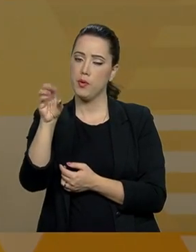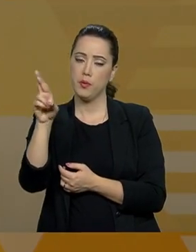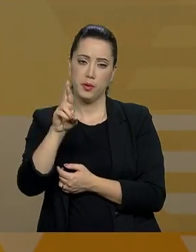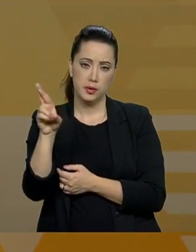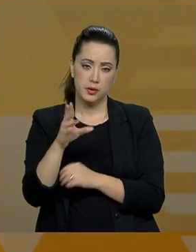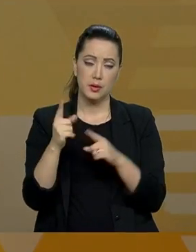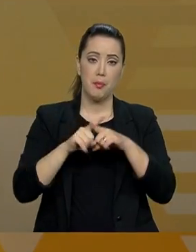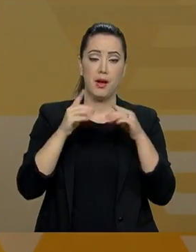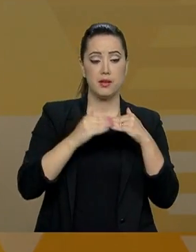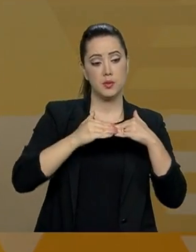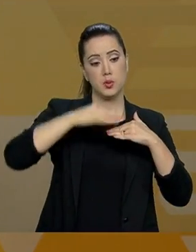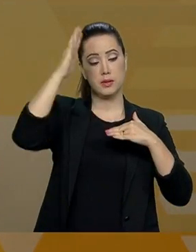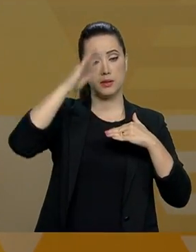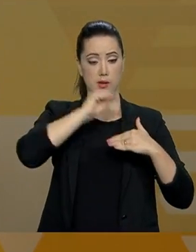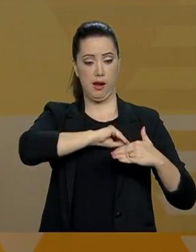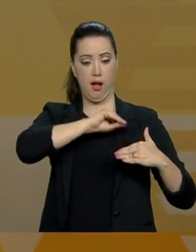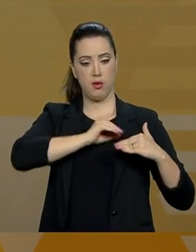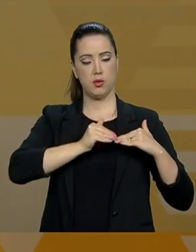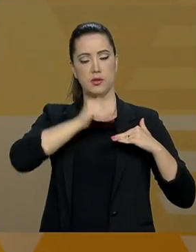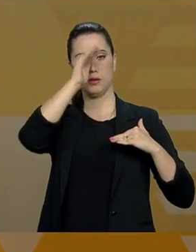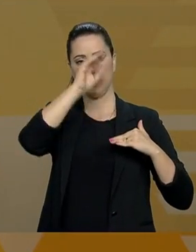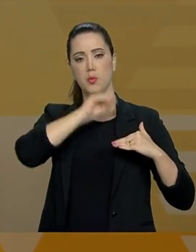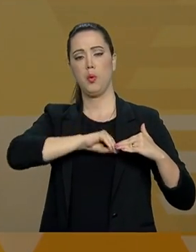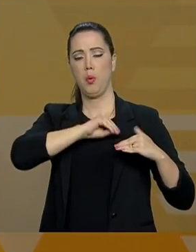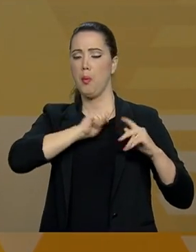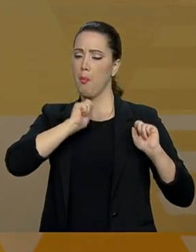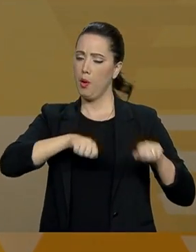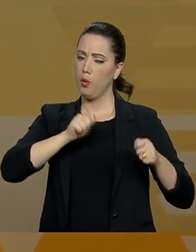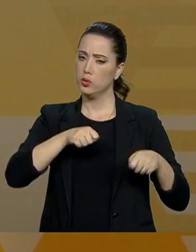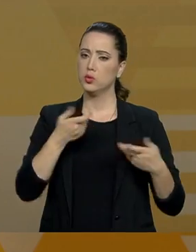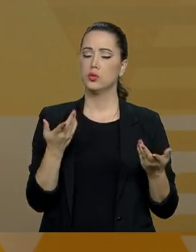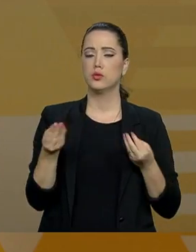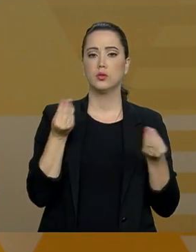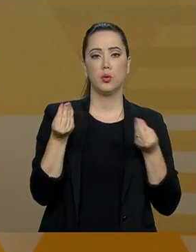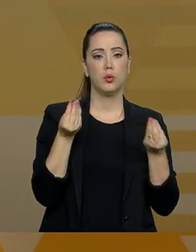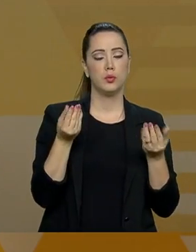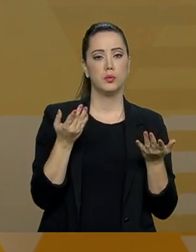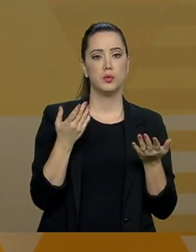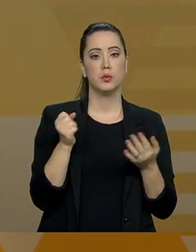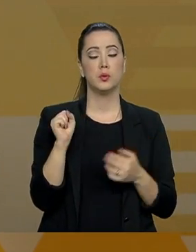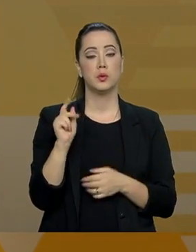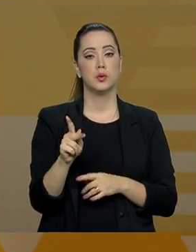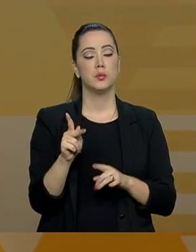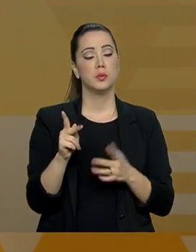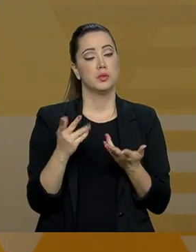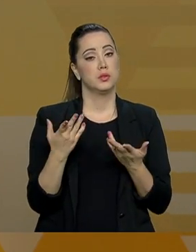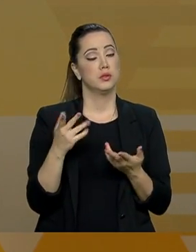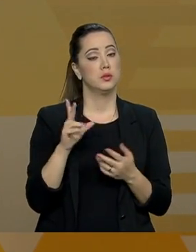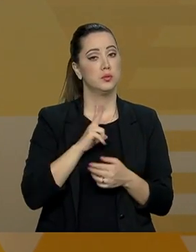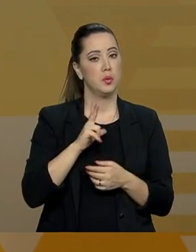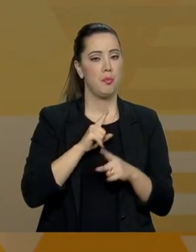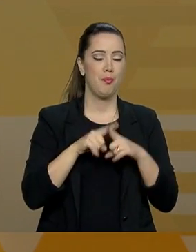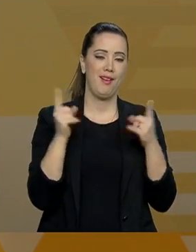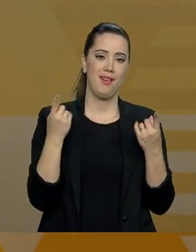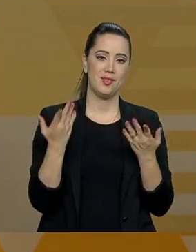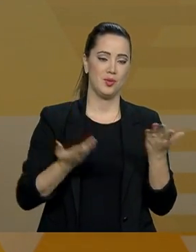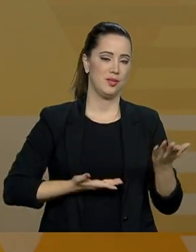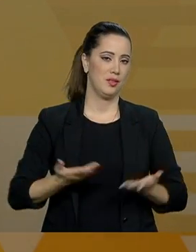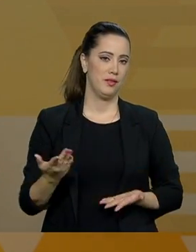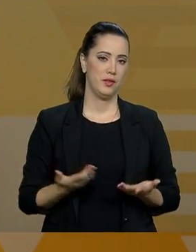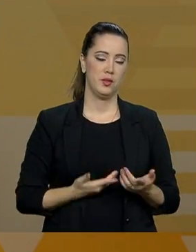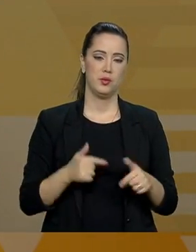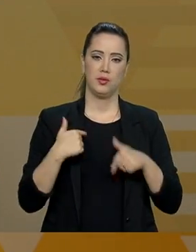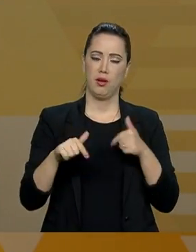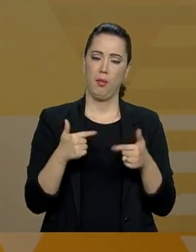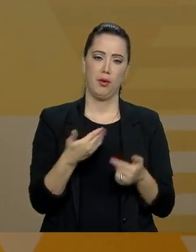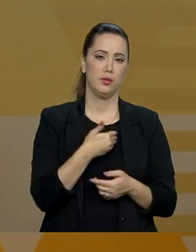que aqueles que ganham acima do teto, eles vão poder fazer uma poupança privada, mas não do serviço público, não